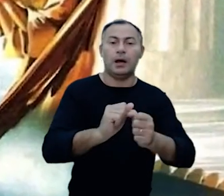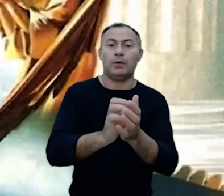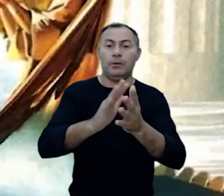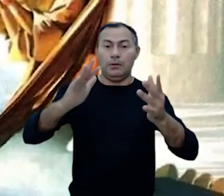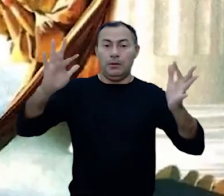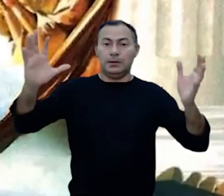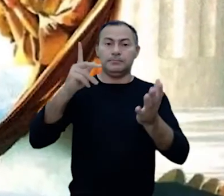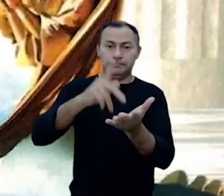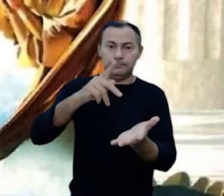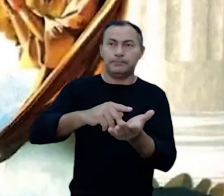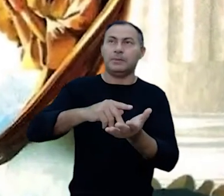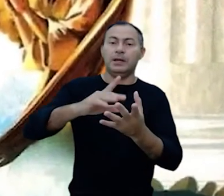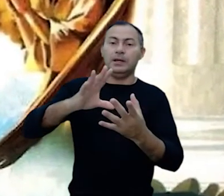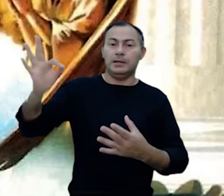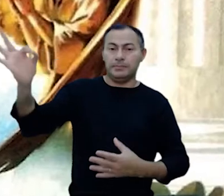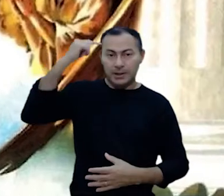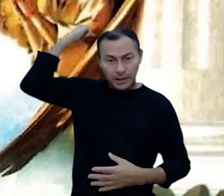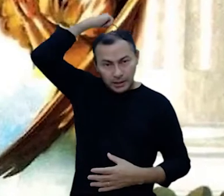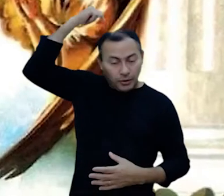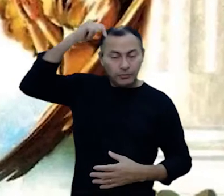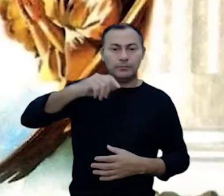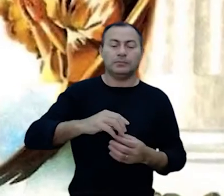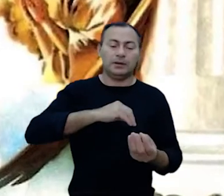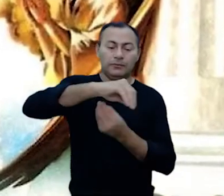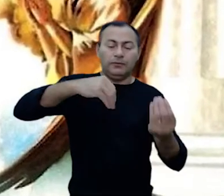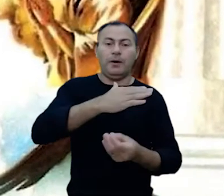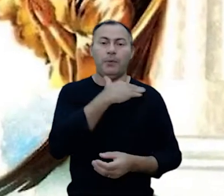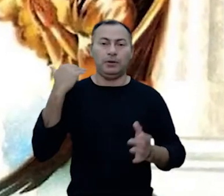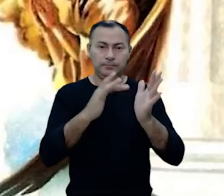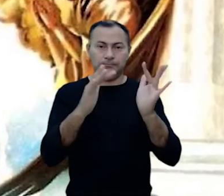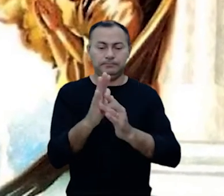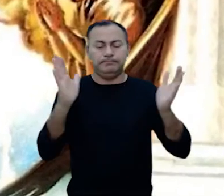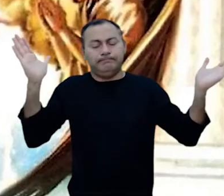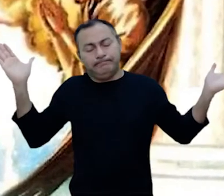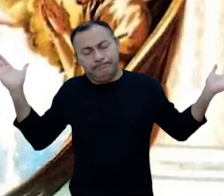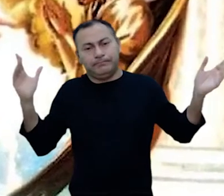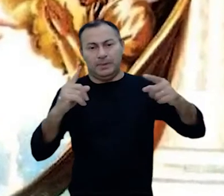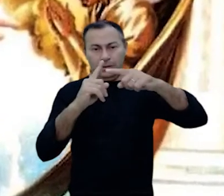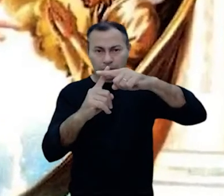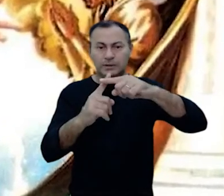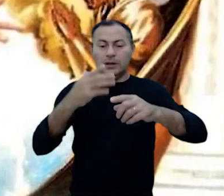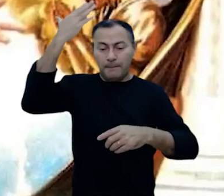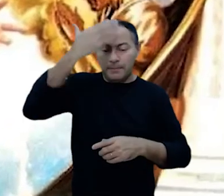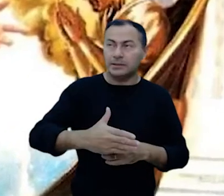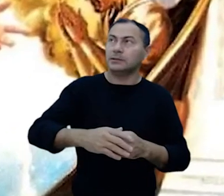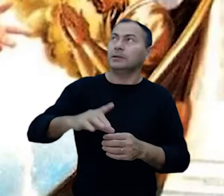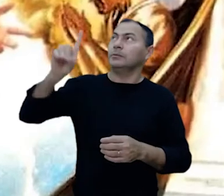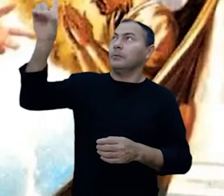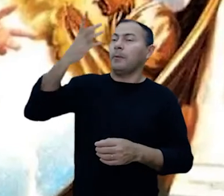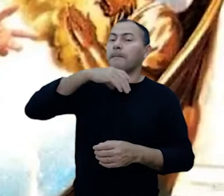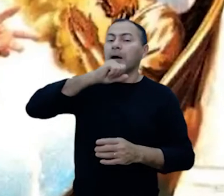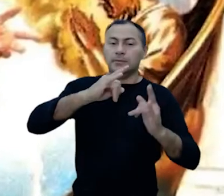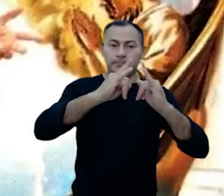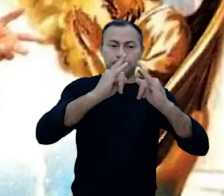física da gloriosa realidade espiritual. que envolveu a morte de Jesus Cristo na cruz quando ele esteve na presença do Pai no